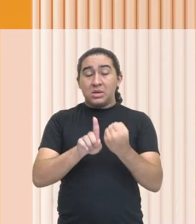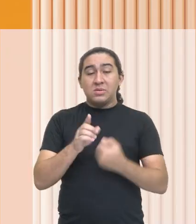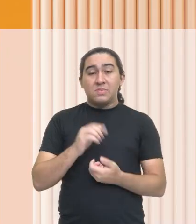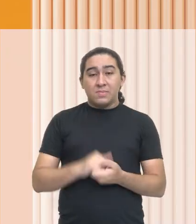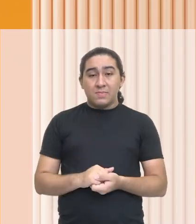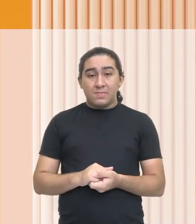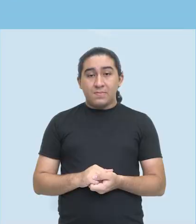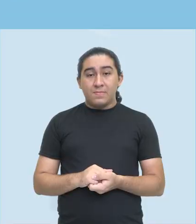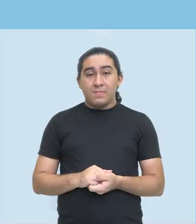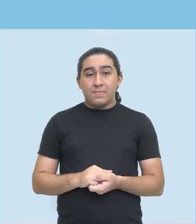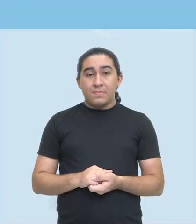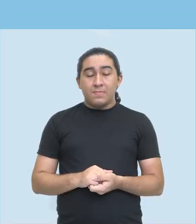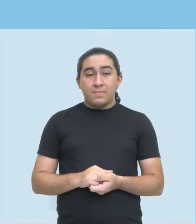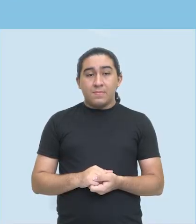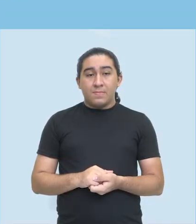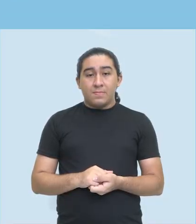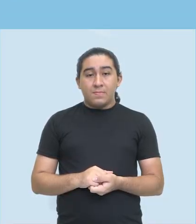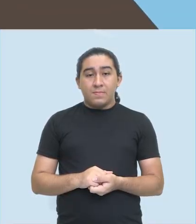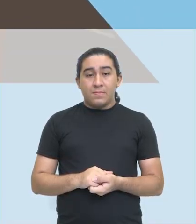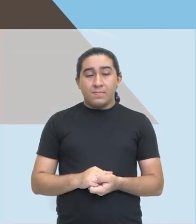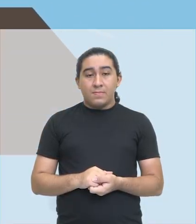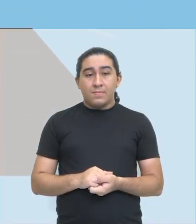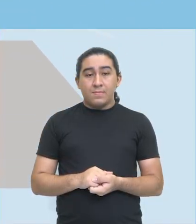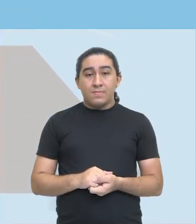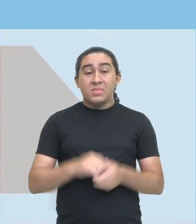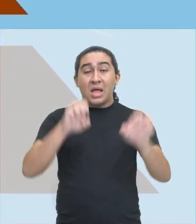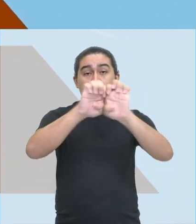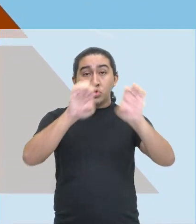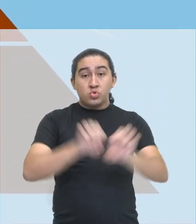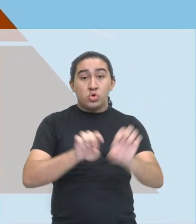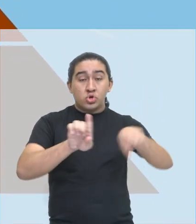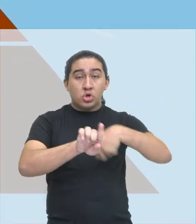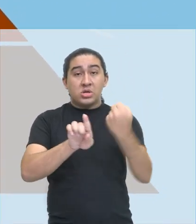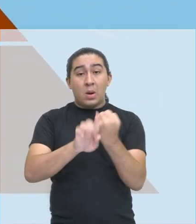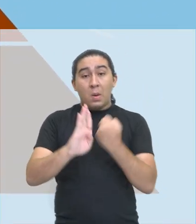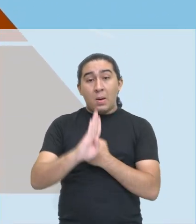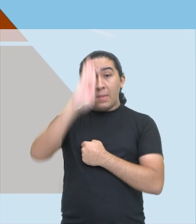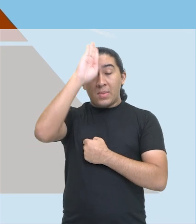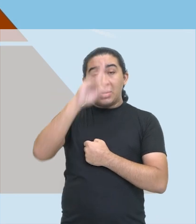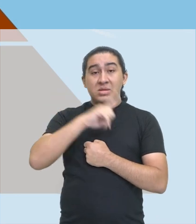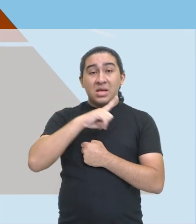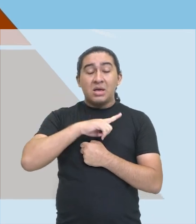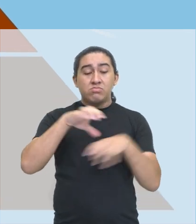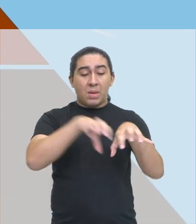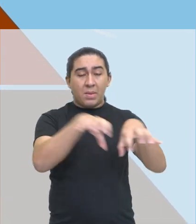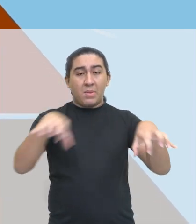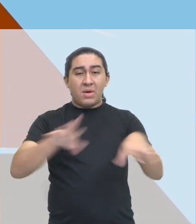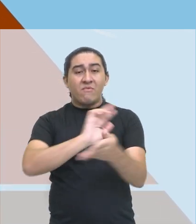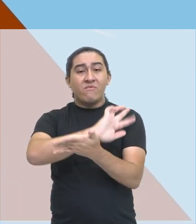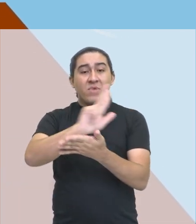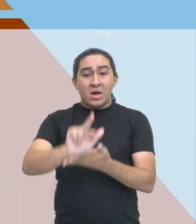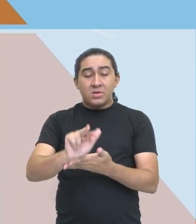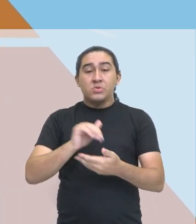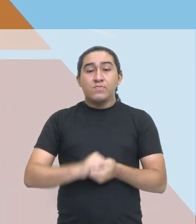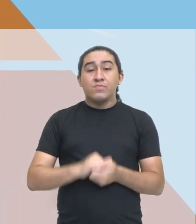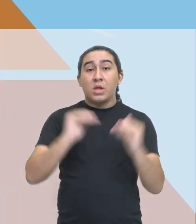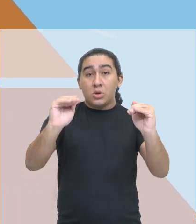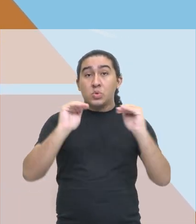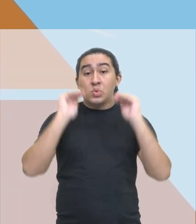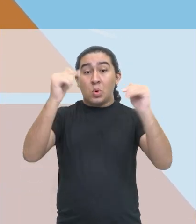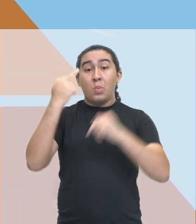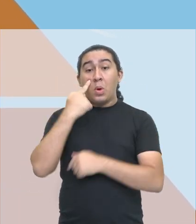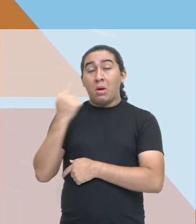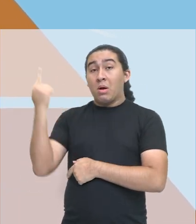Fica de olho. A estrutura social romana era dividida em várias camadas. No topo da hierarquia